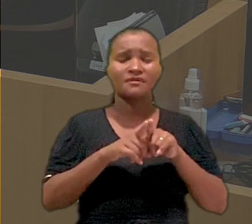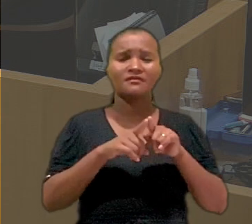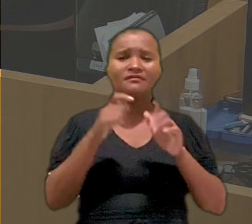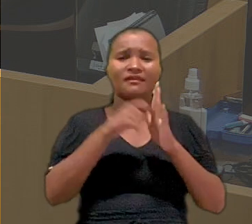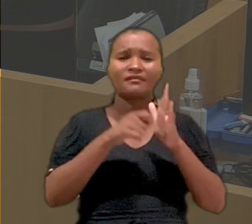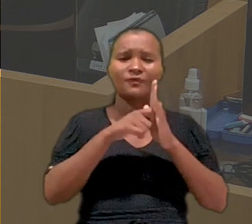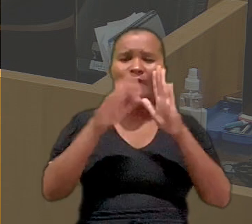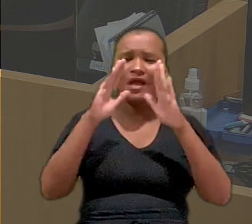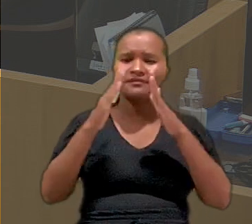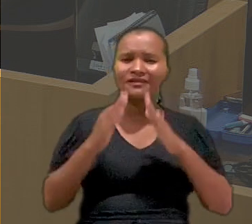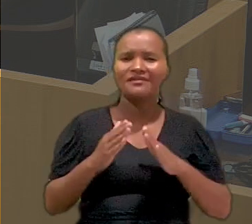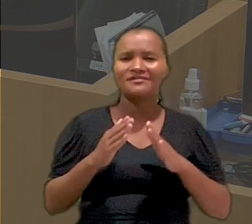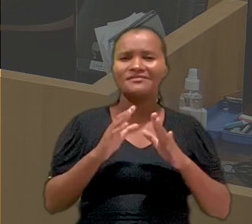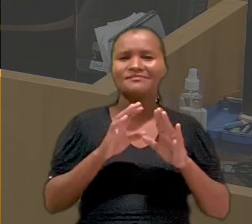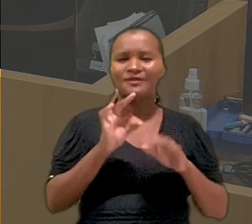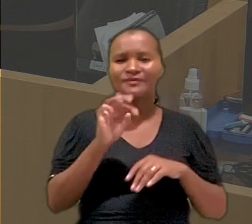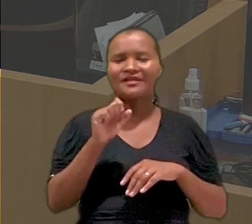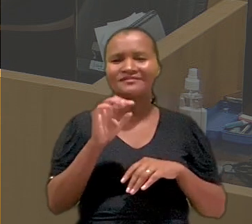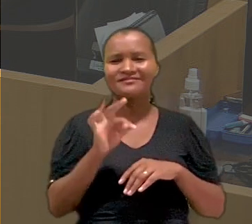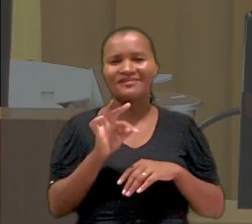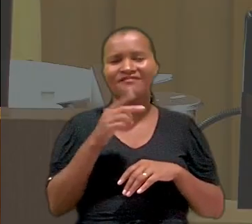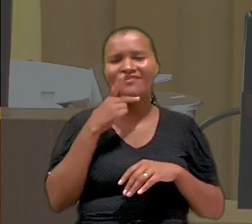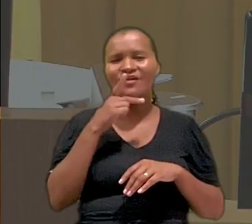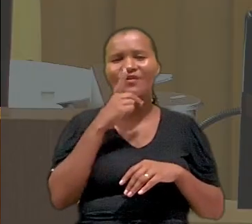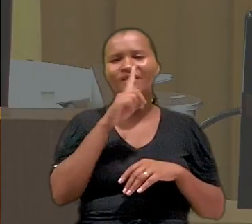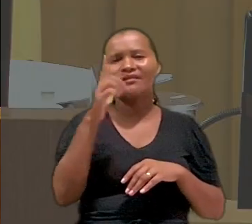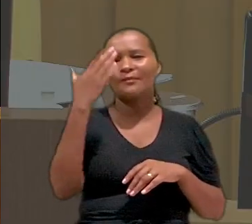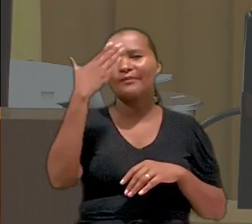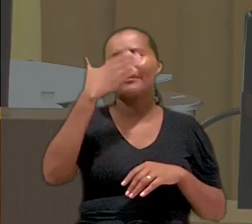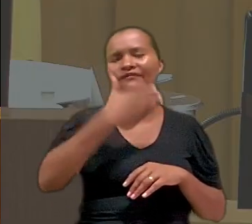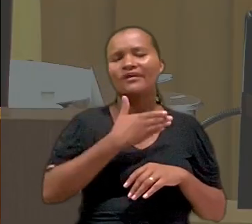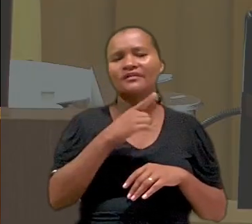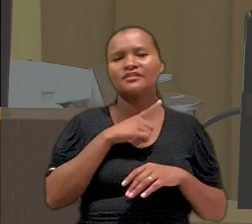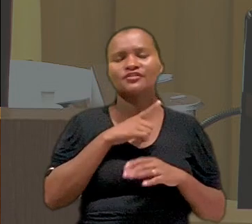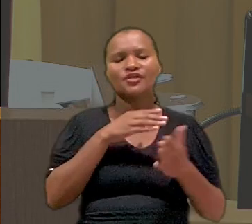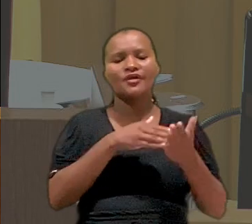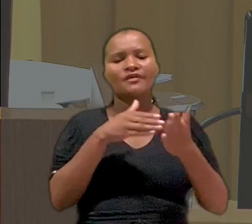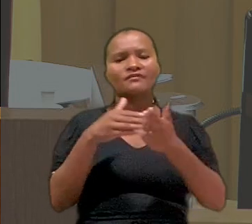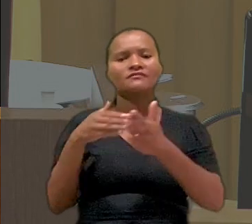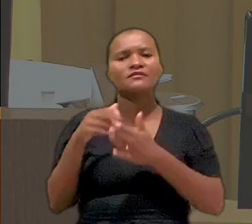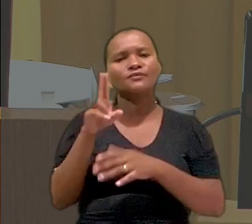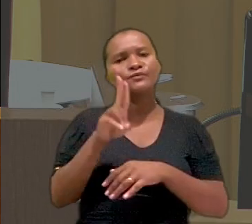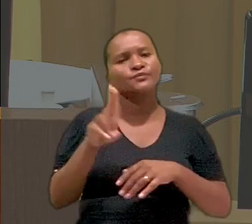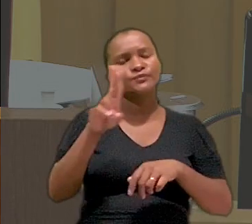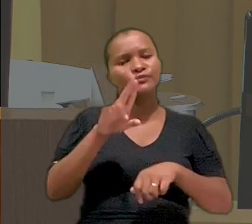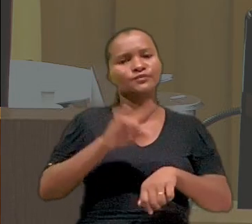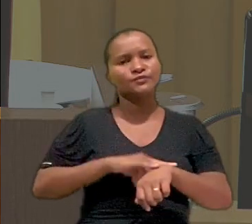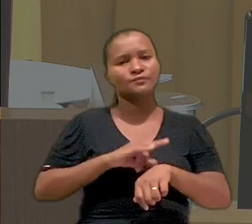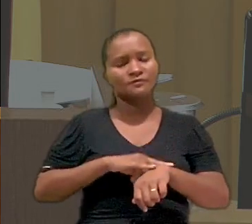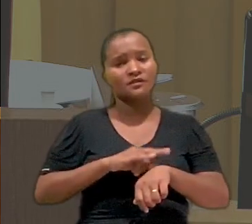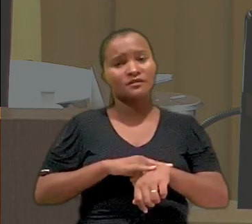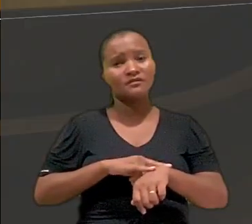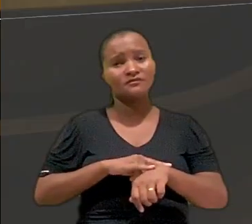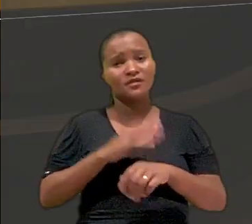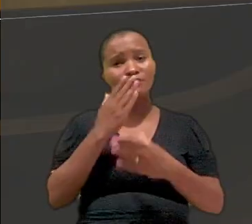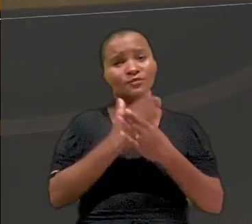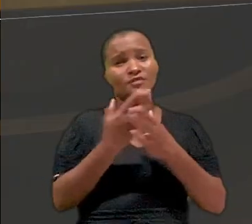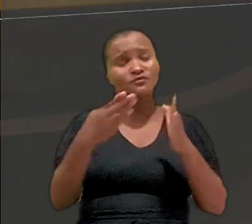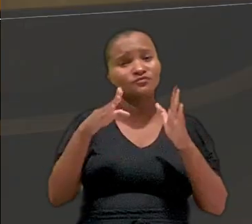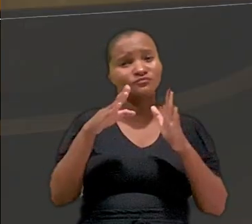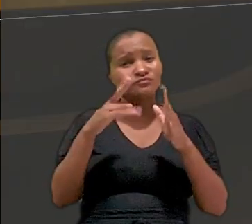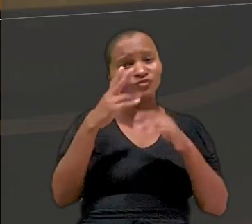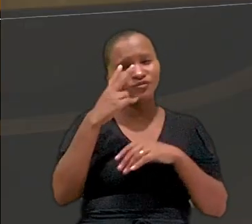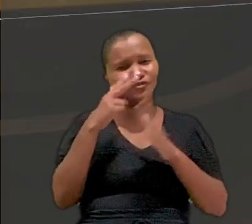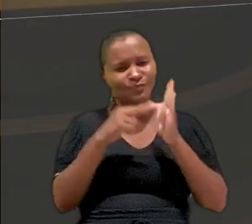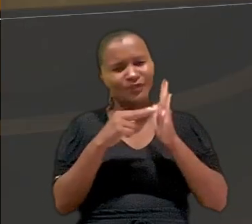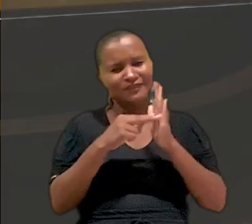empresa ainda tentou a análise do caso pelo colegiado. Afirmou que não ficou comprovado que havia restrição de uso do banheiro. O caso